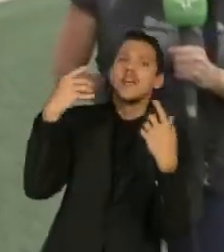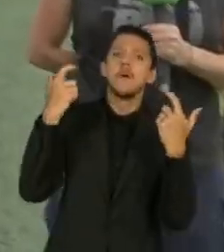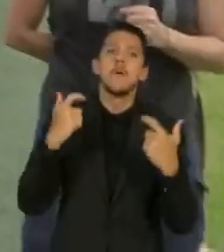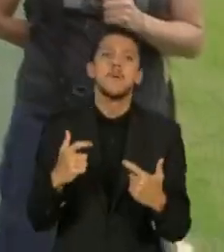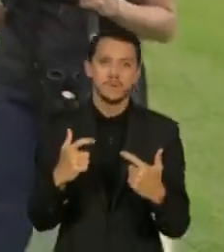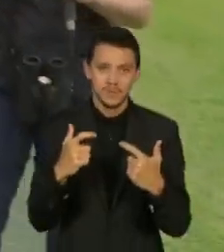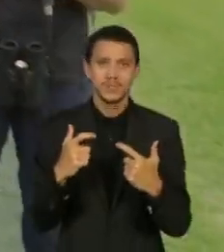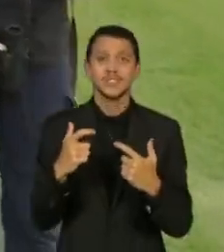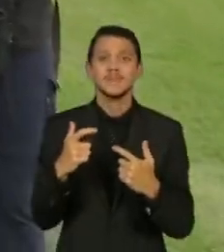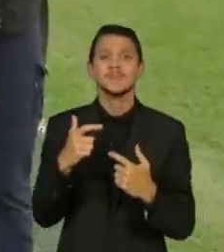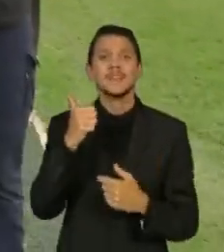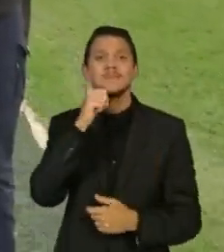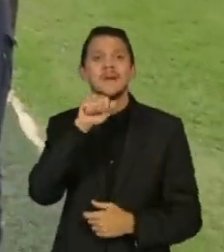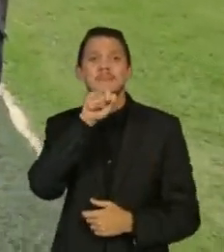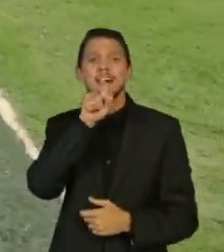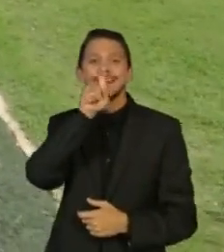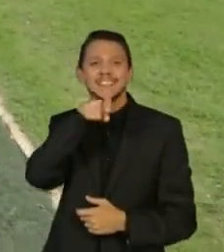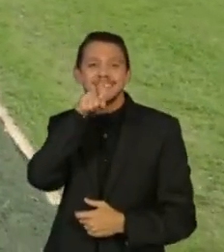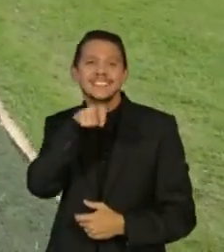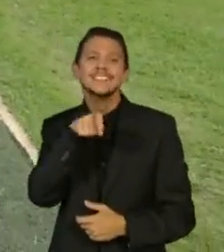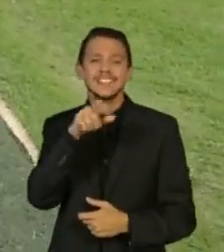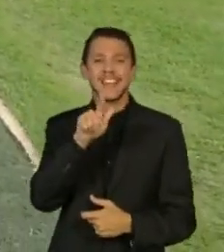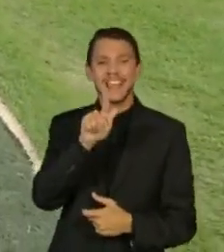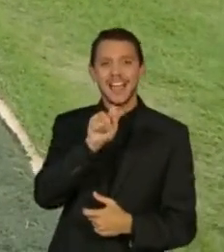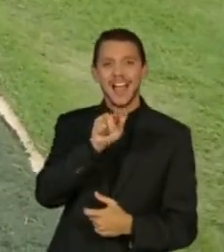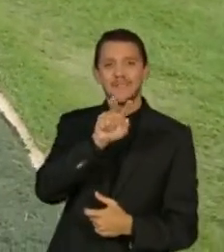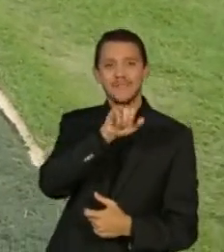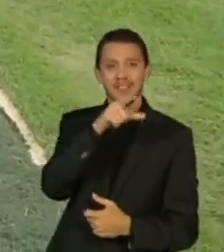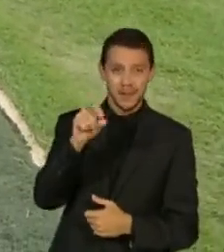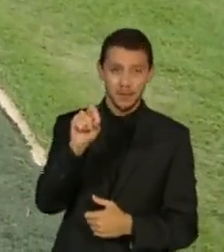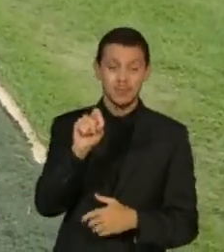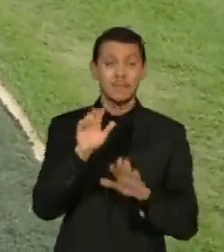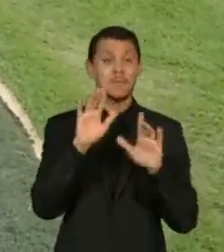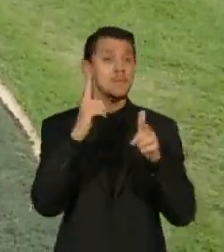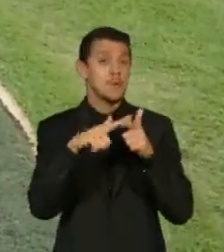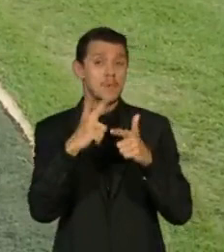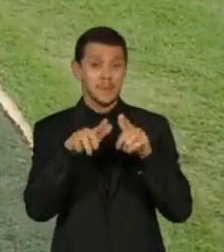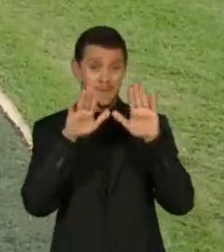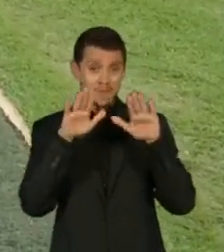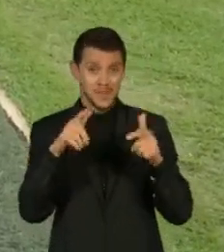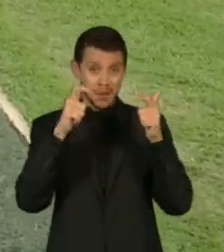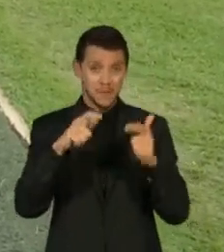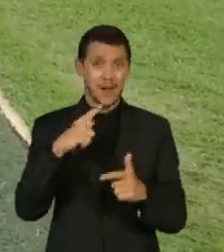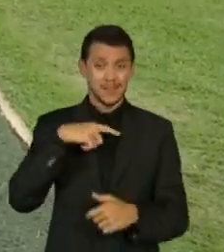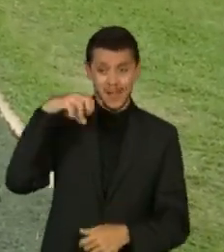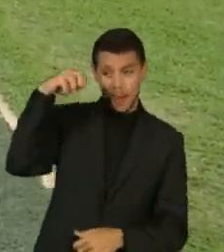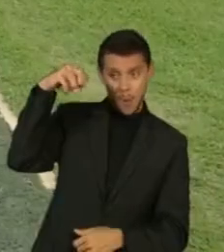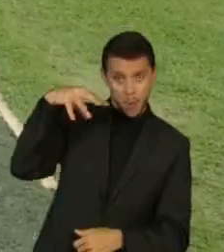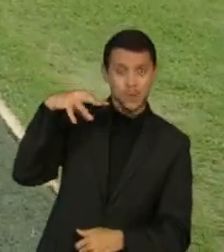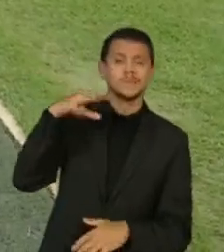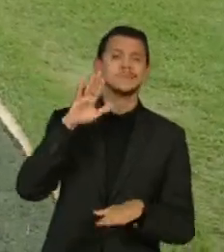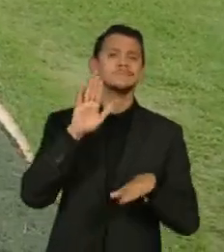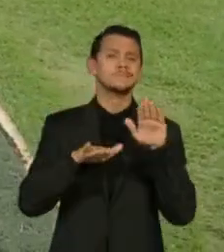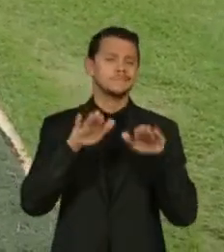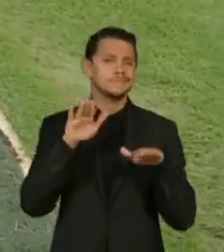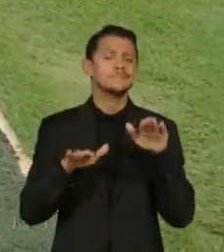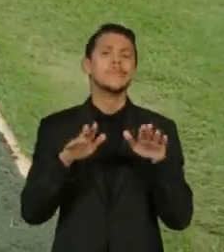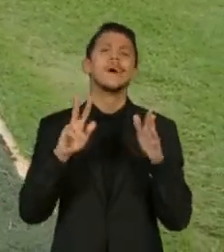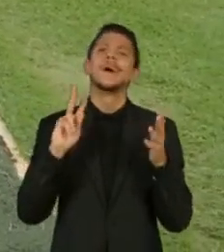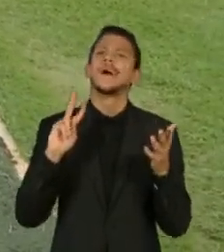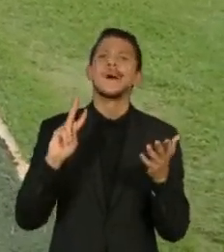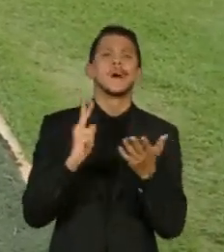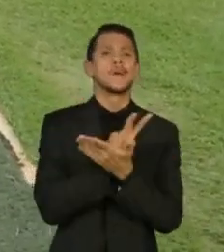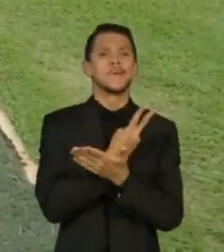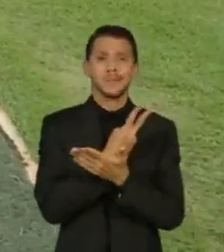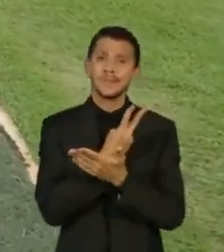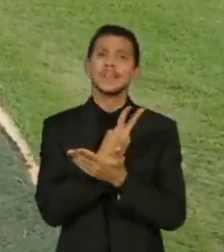a mãe gaviã. O problema é que ficando nesses pontos de iluminação, muitas vezes, os gaviões que